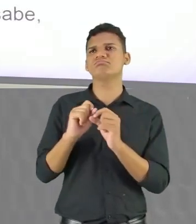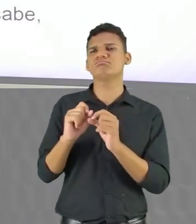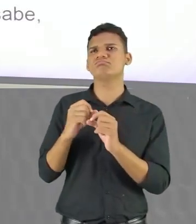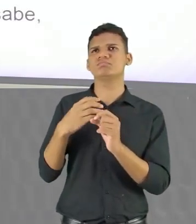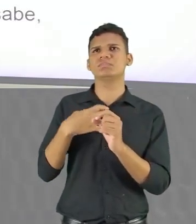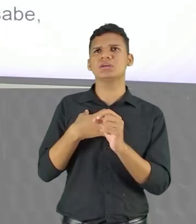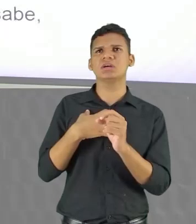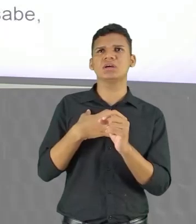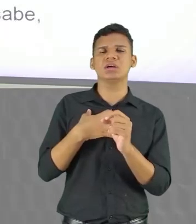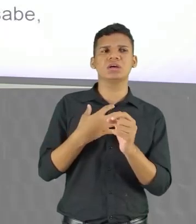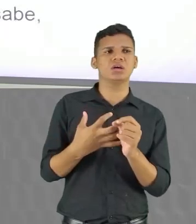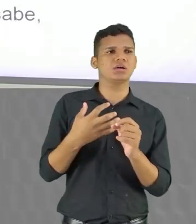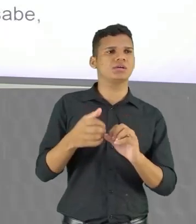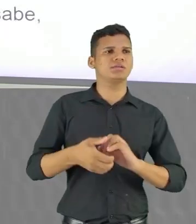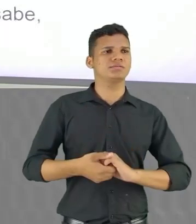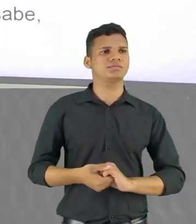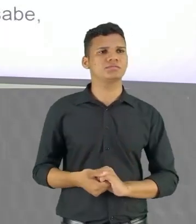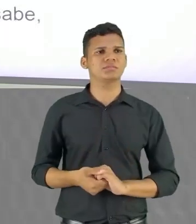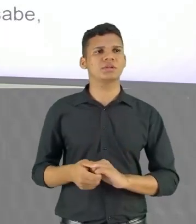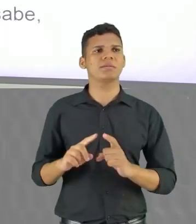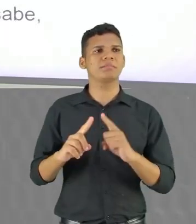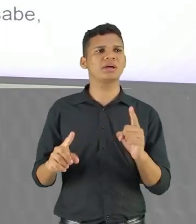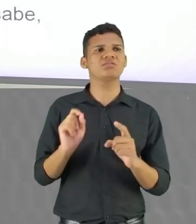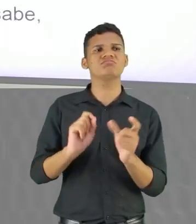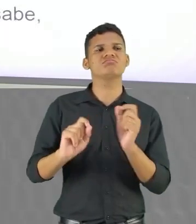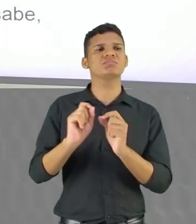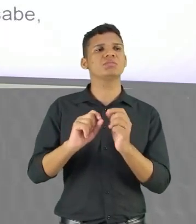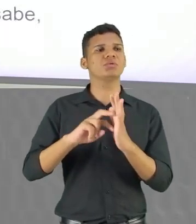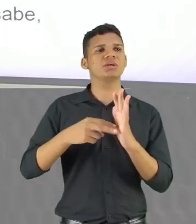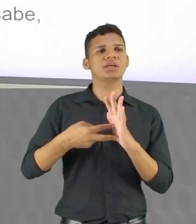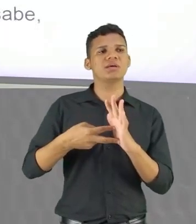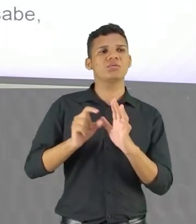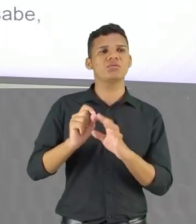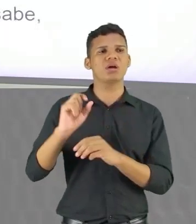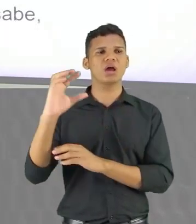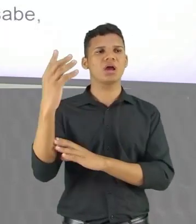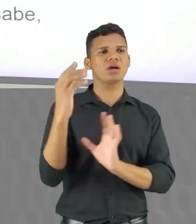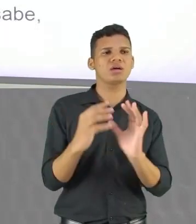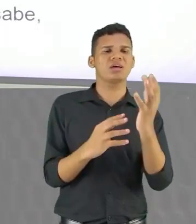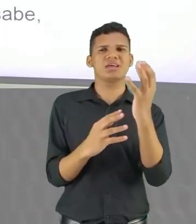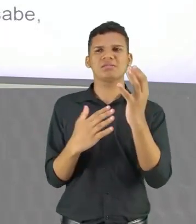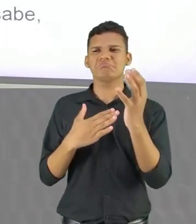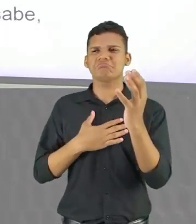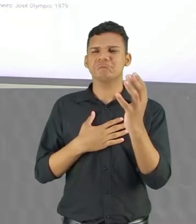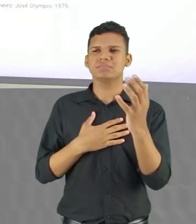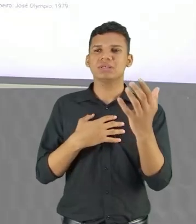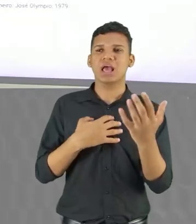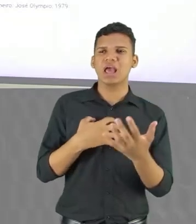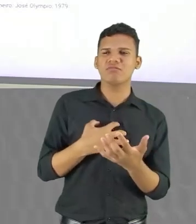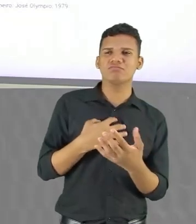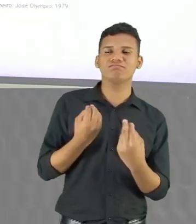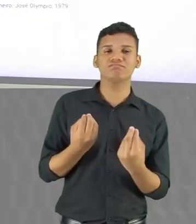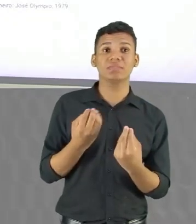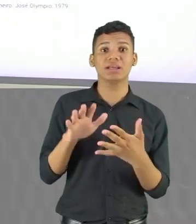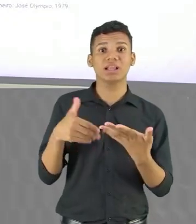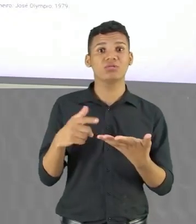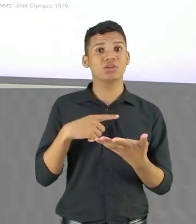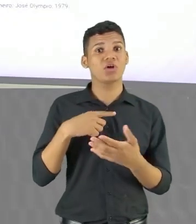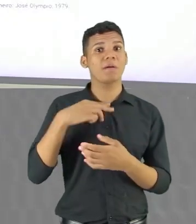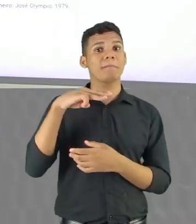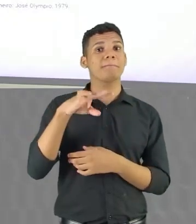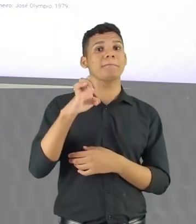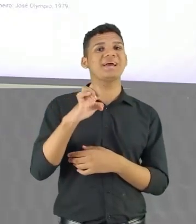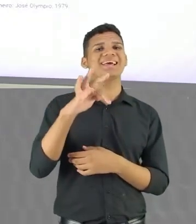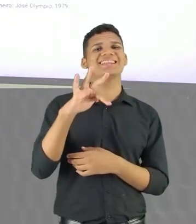Olha essa metáfora, né? Que a gente percebe aqui nessas últimas linhas. Figuras de